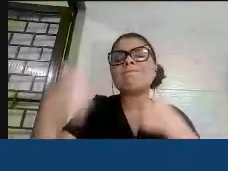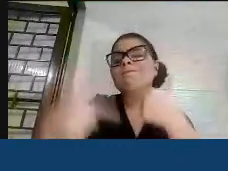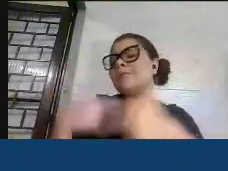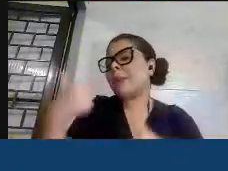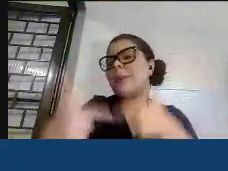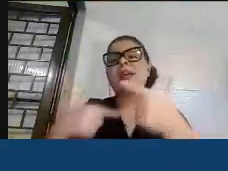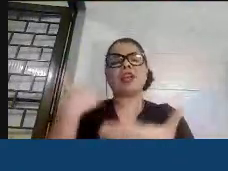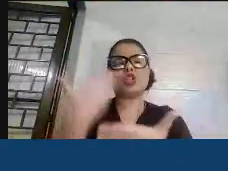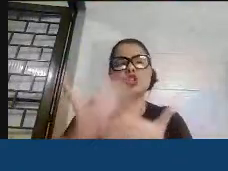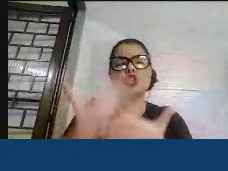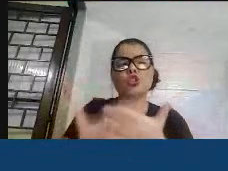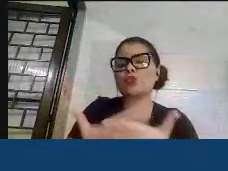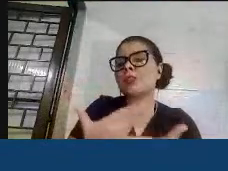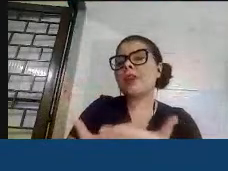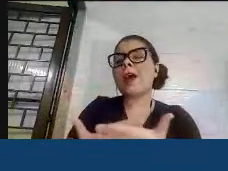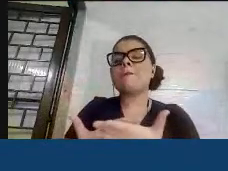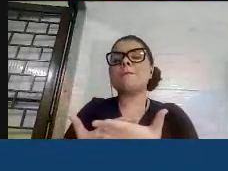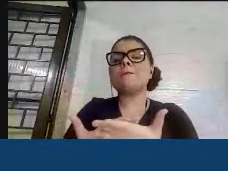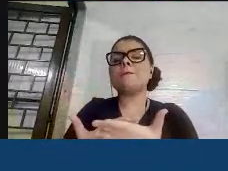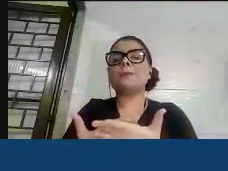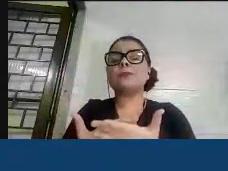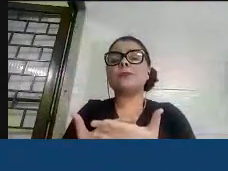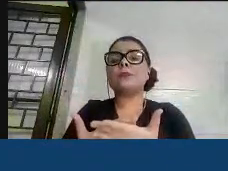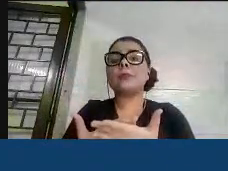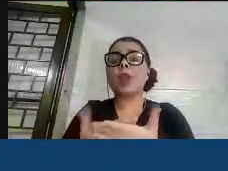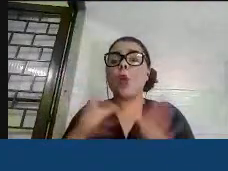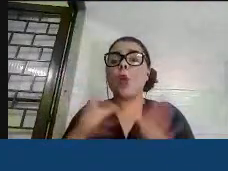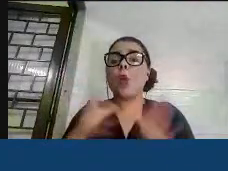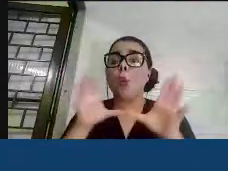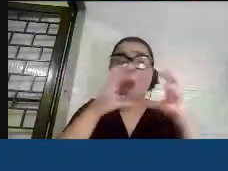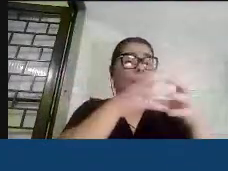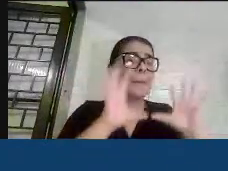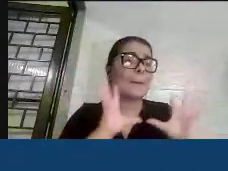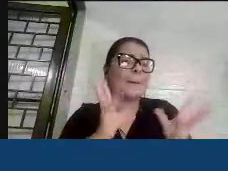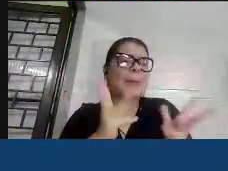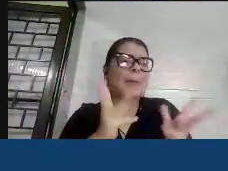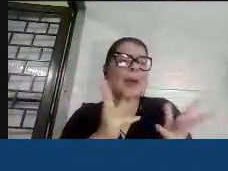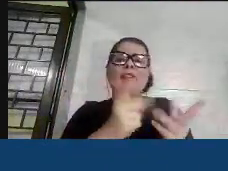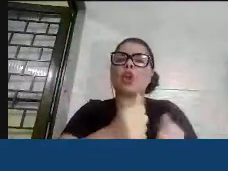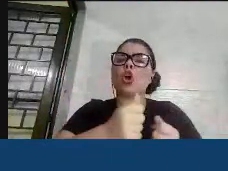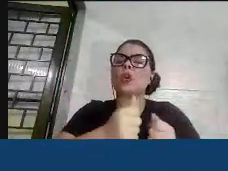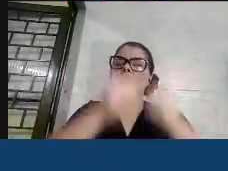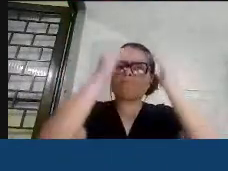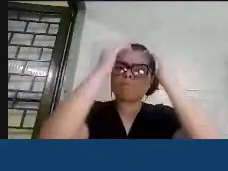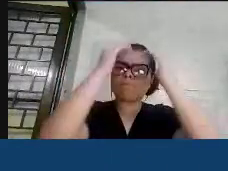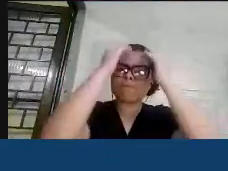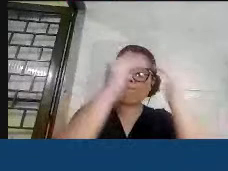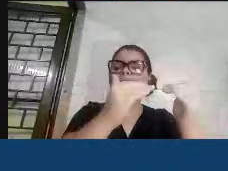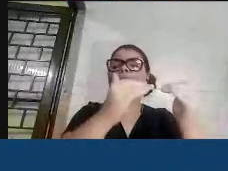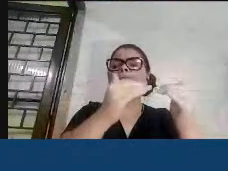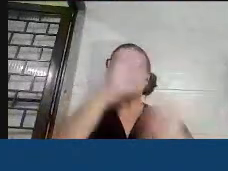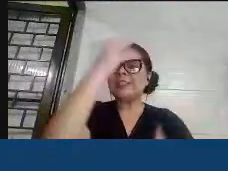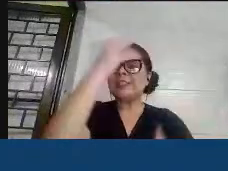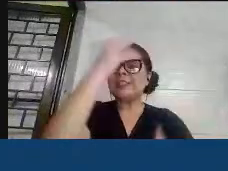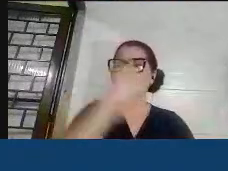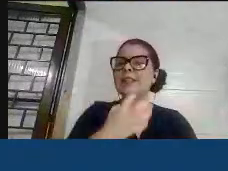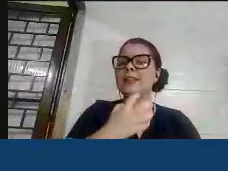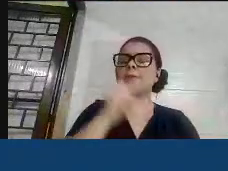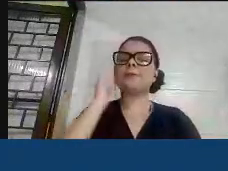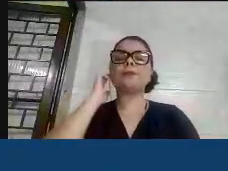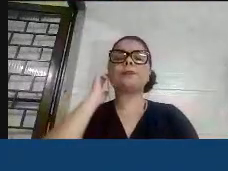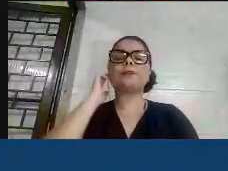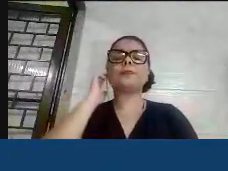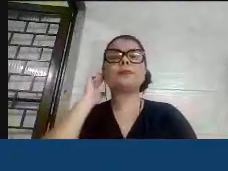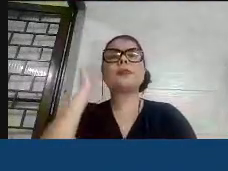estudar que entrando ali uma equipe maravilhosa e comprometida. Pessoal, isso foi fundamental. Pessoas